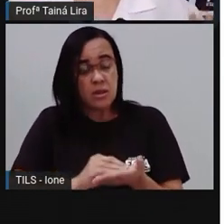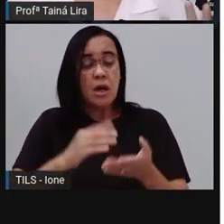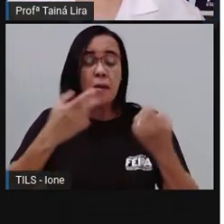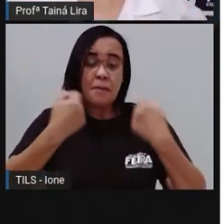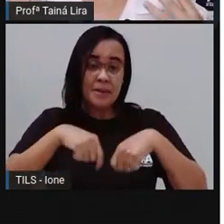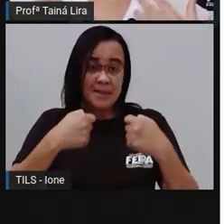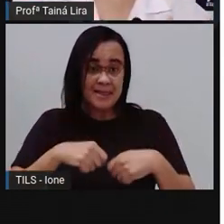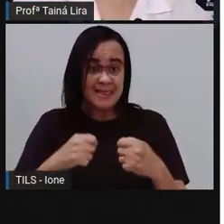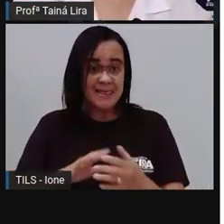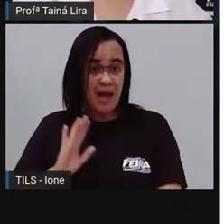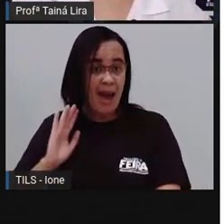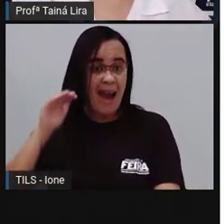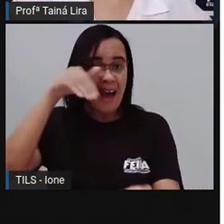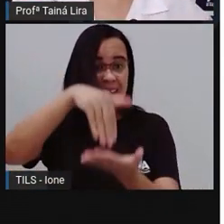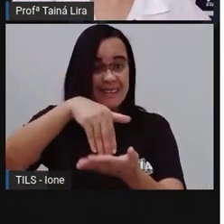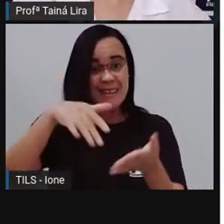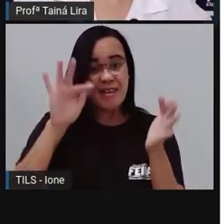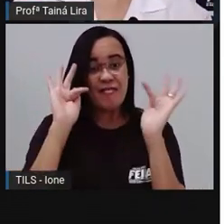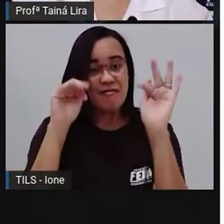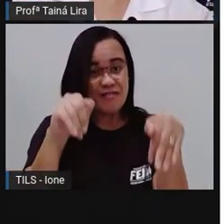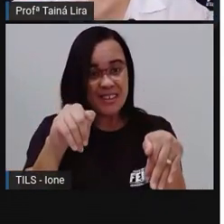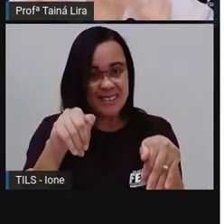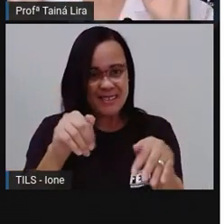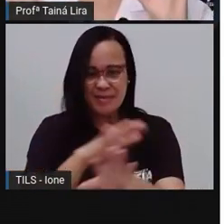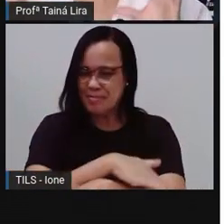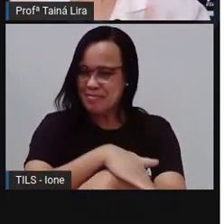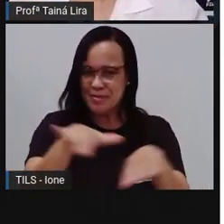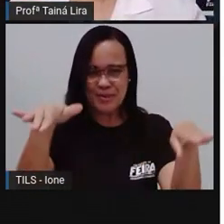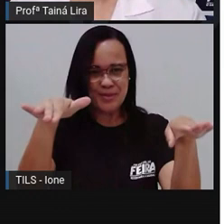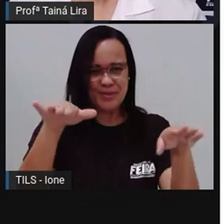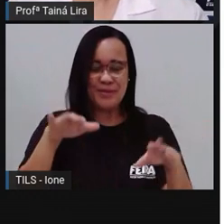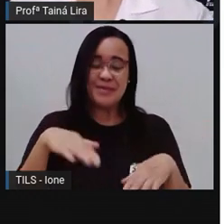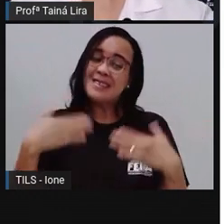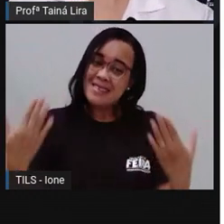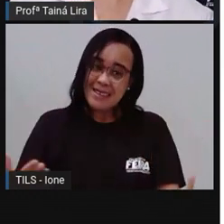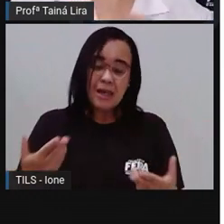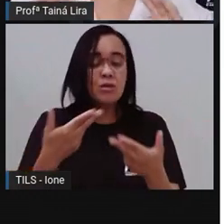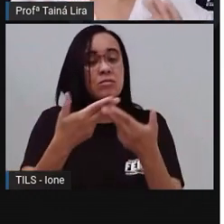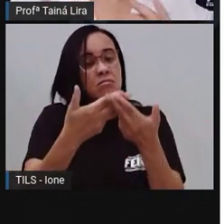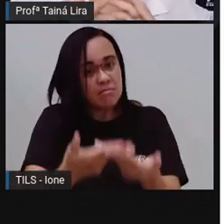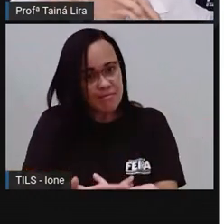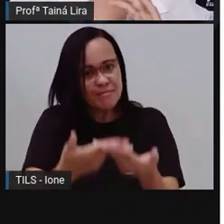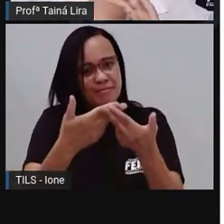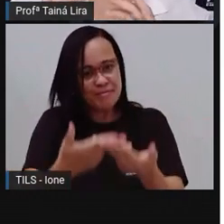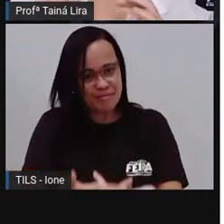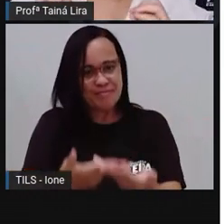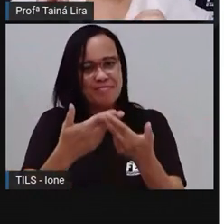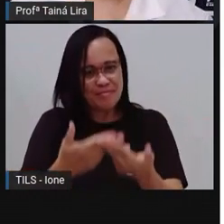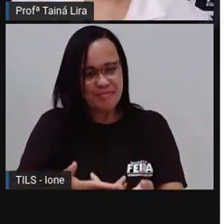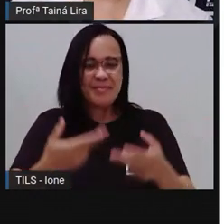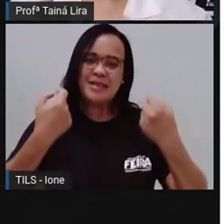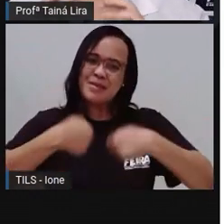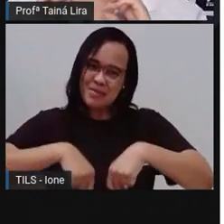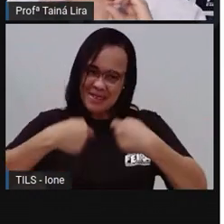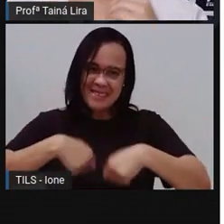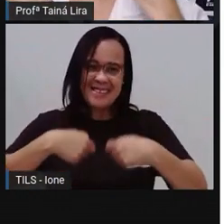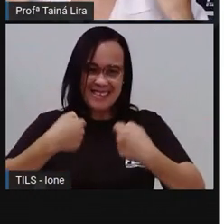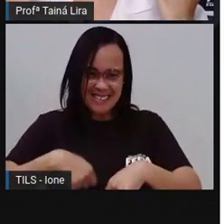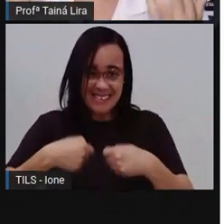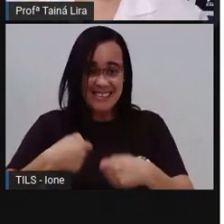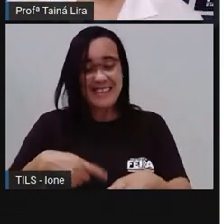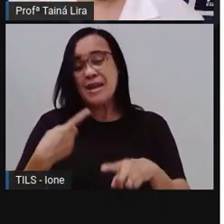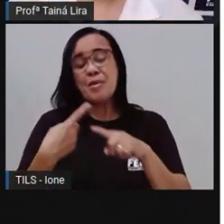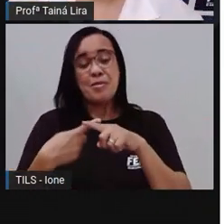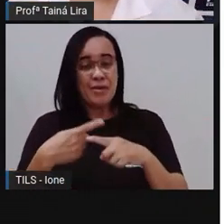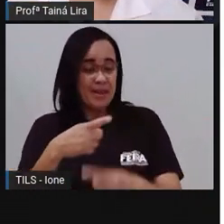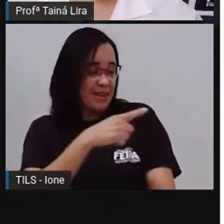versão final, certo? Então, ó, paciência, porque todo mundo não é só o segundo ano, não são só as